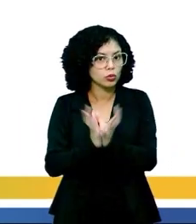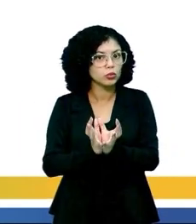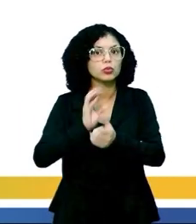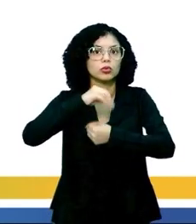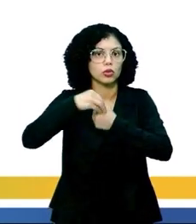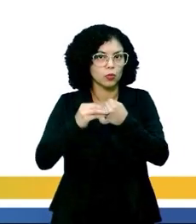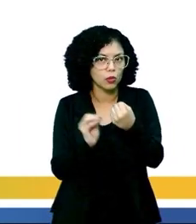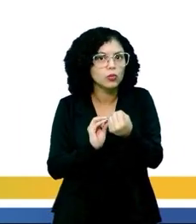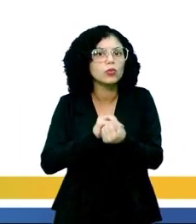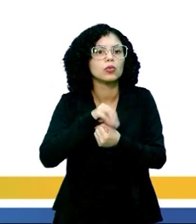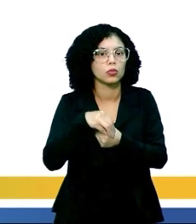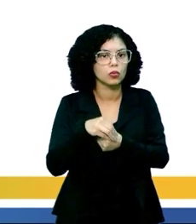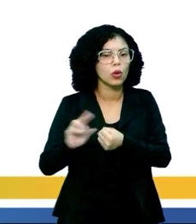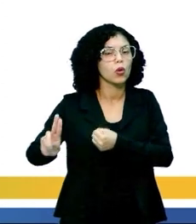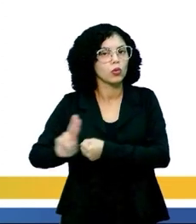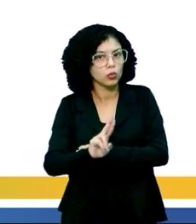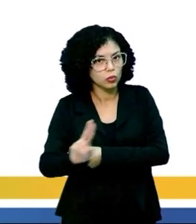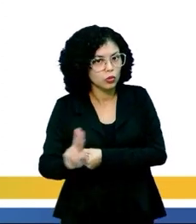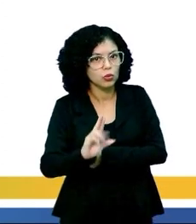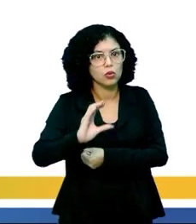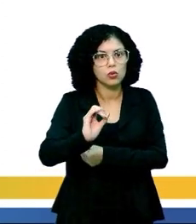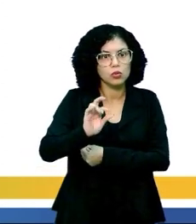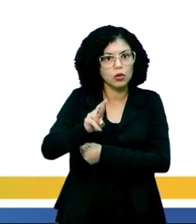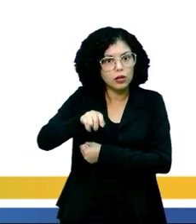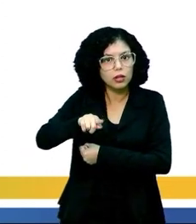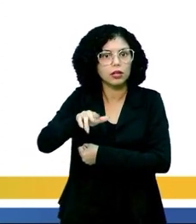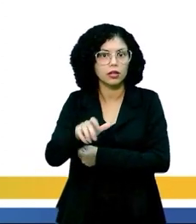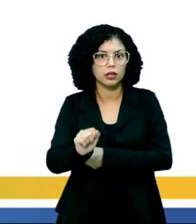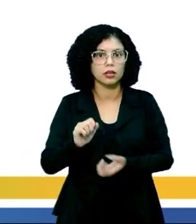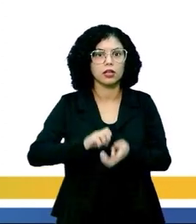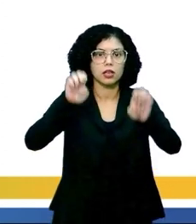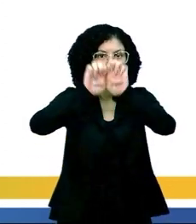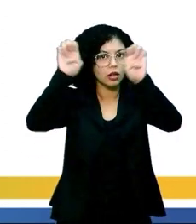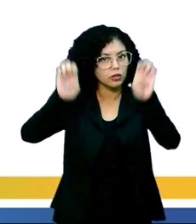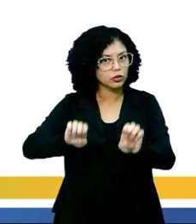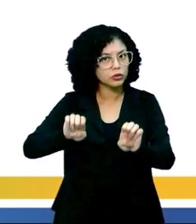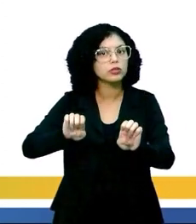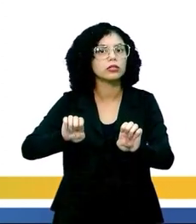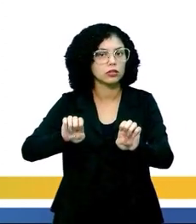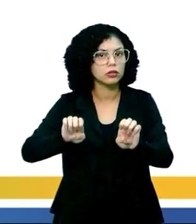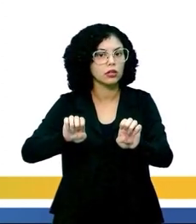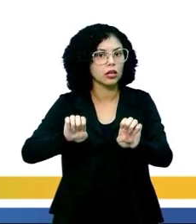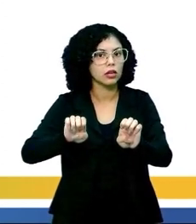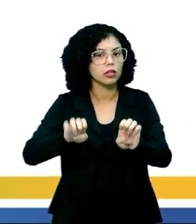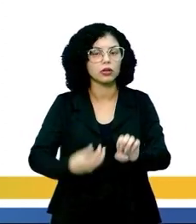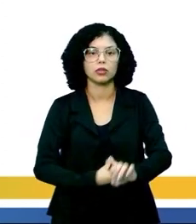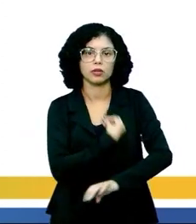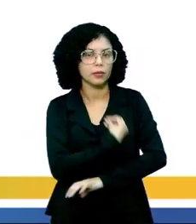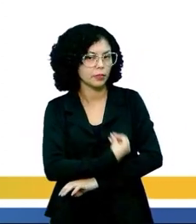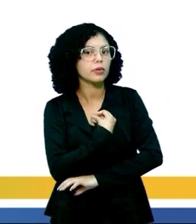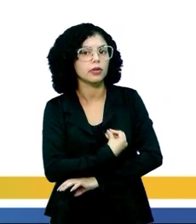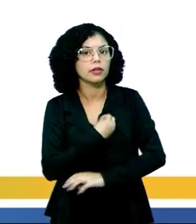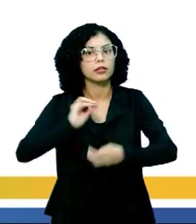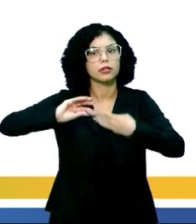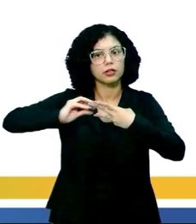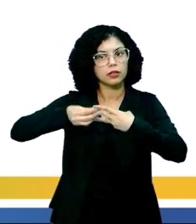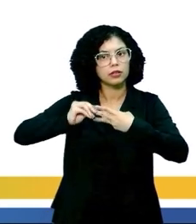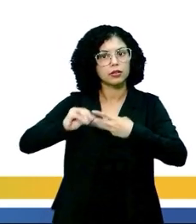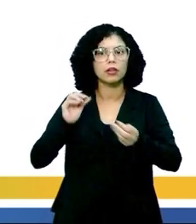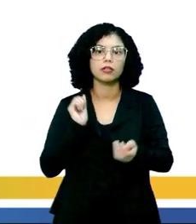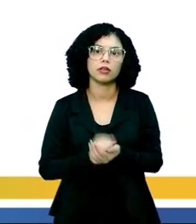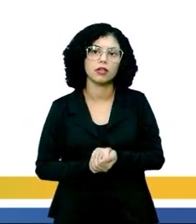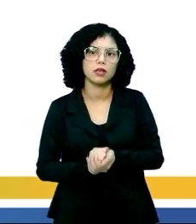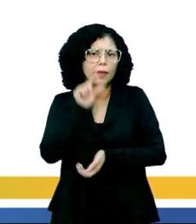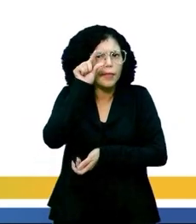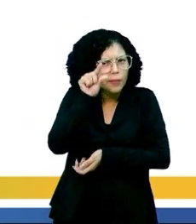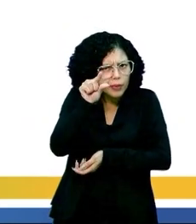moléculas, pessoal, a gente vai ter as organelas. Tá aí o conceito, que é uma estrutura presente nas